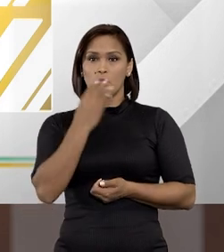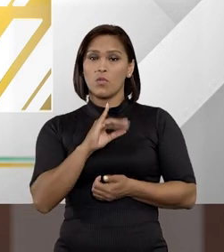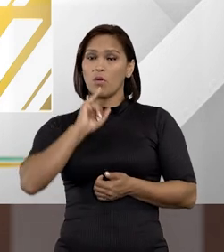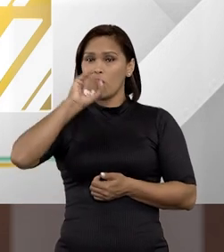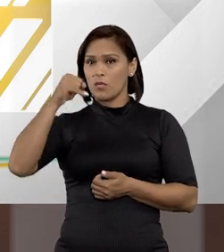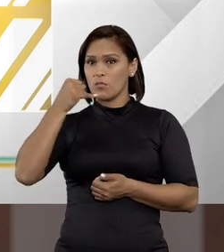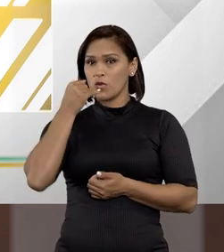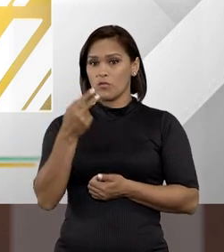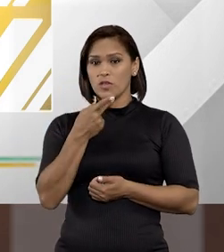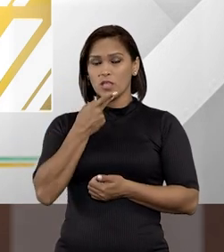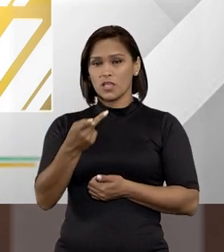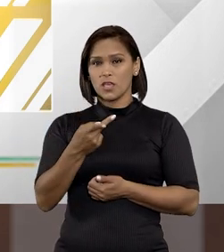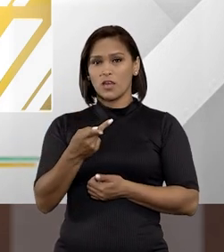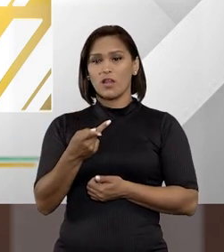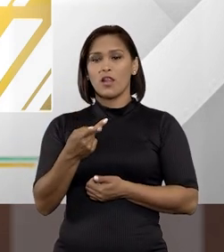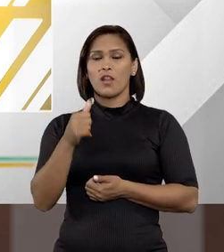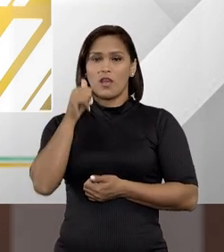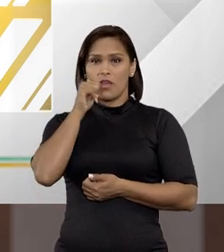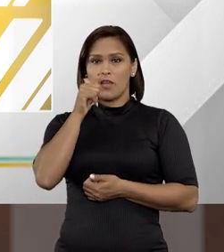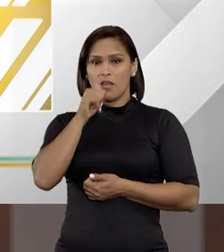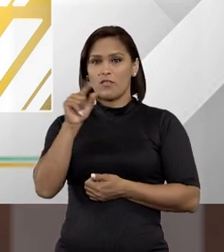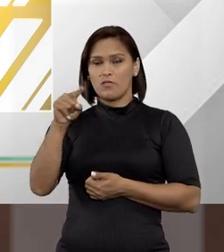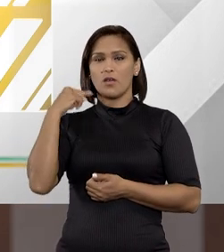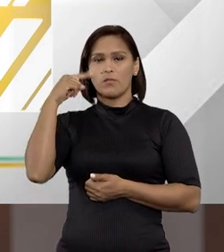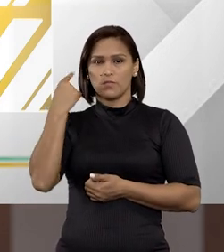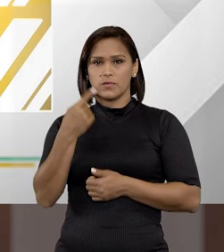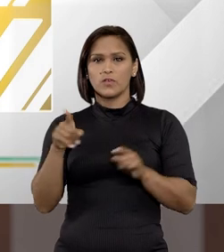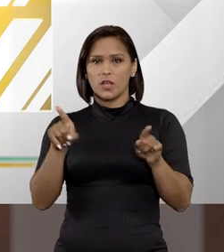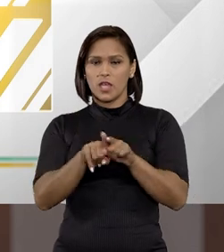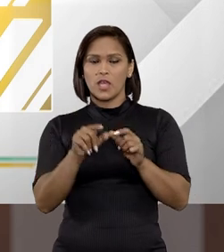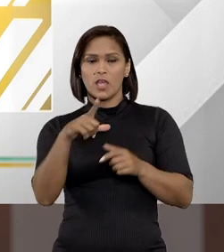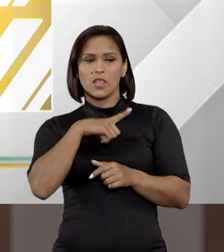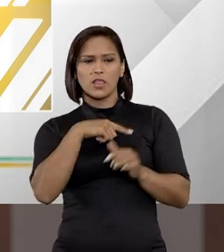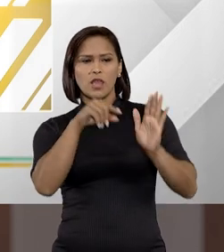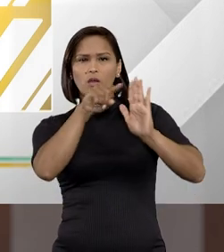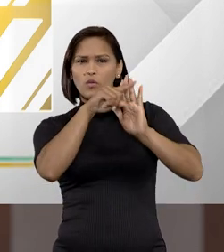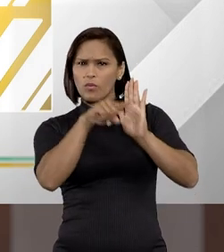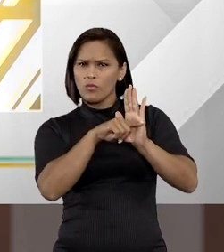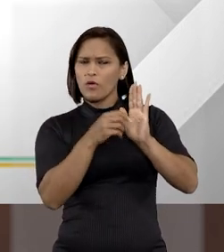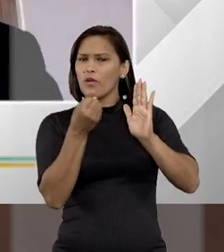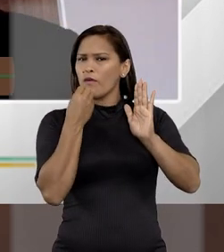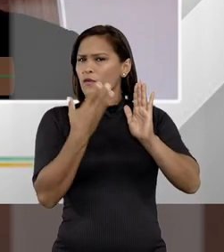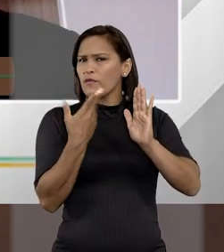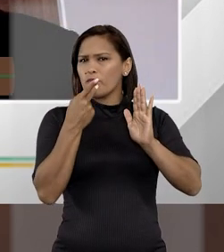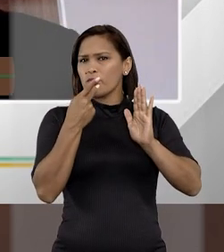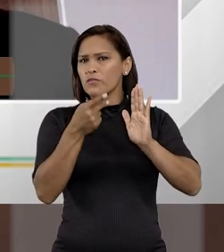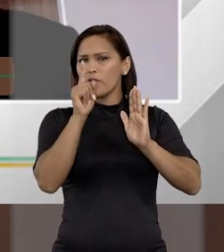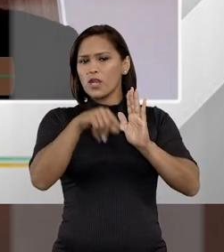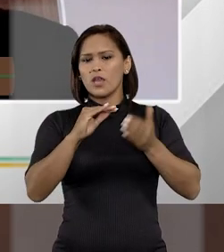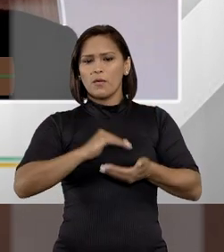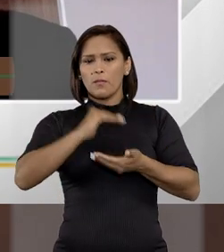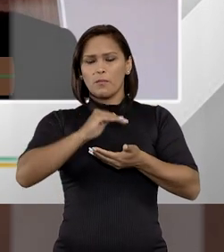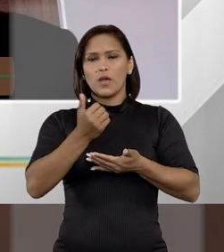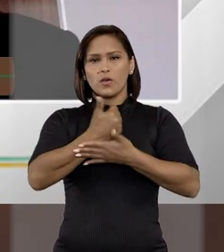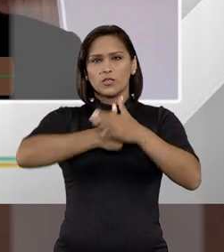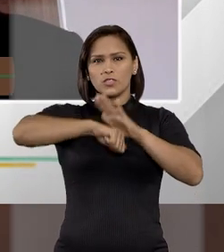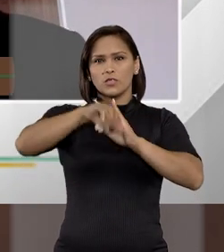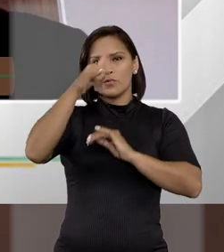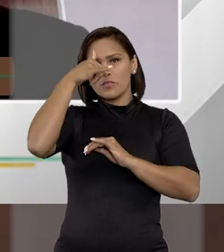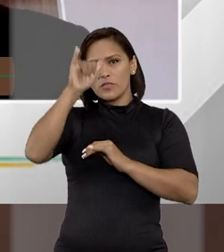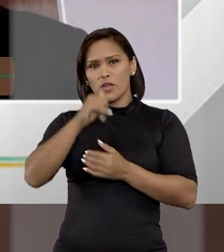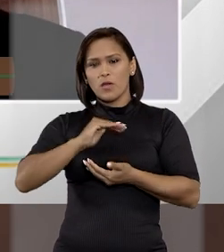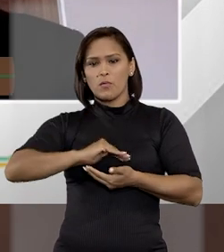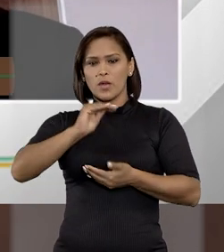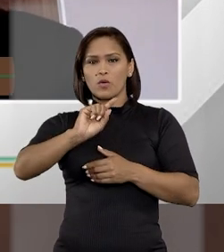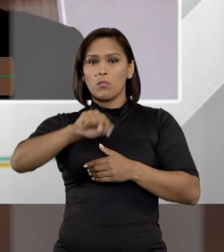Bom, aproveitando o ensejo da fala da doutora Ilana, tem alguns, inclusive, que falam que, ao invés de pacote anticrime,